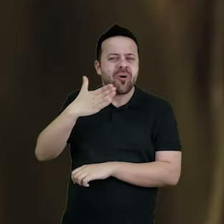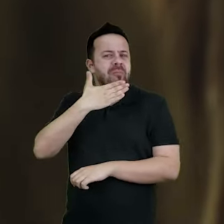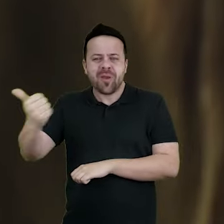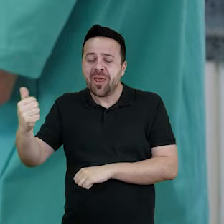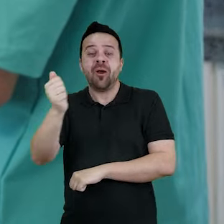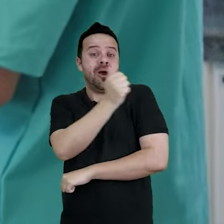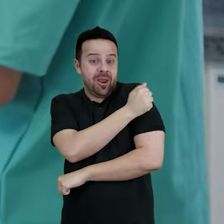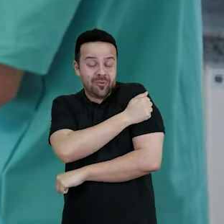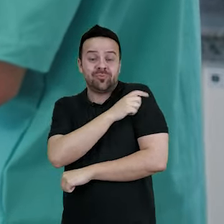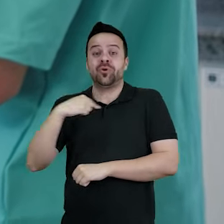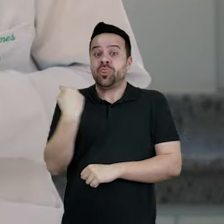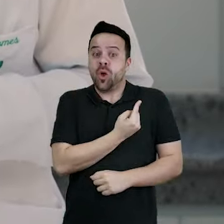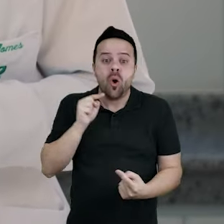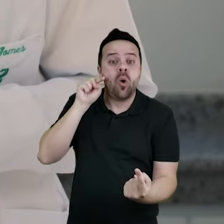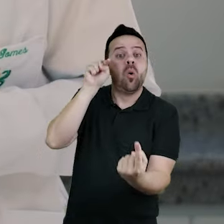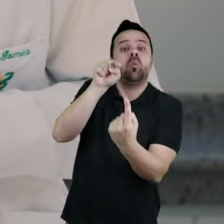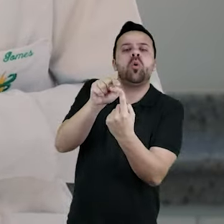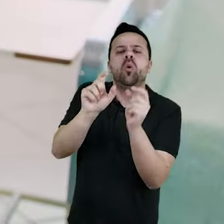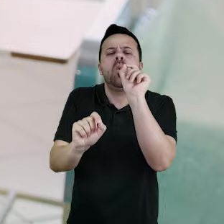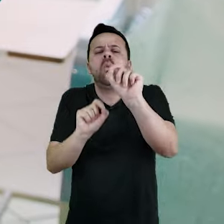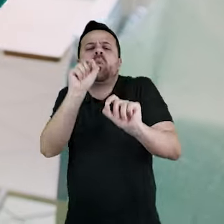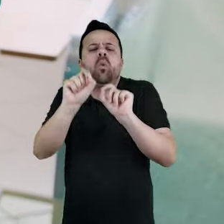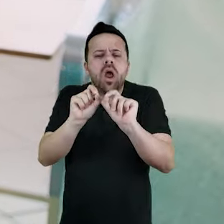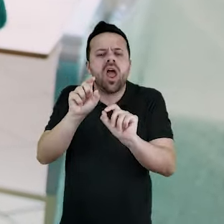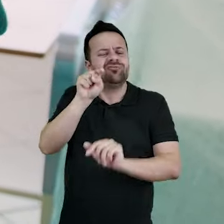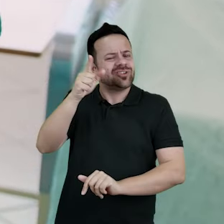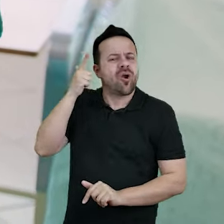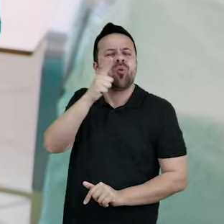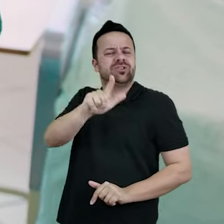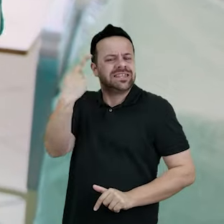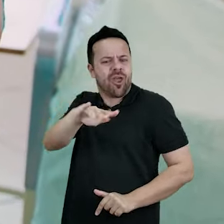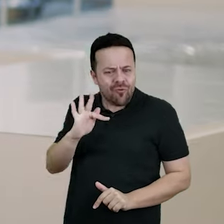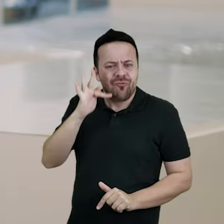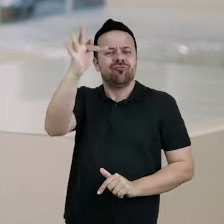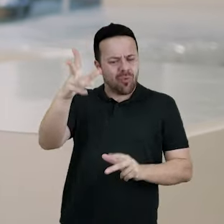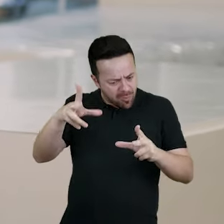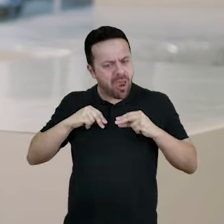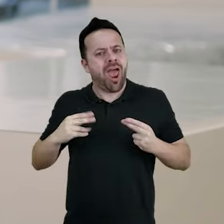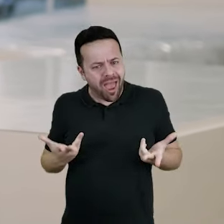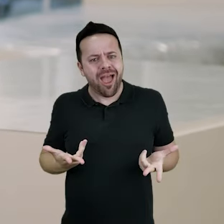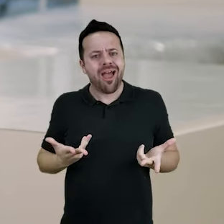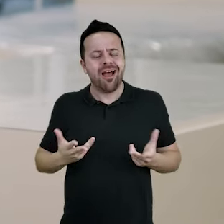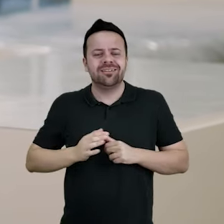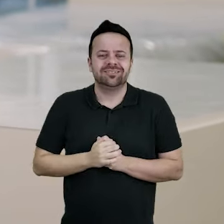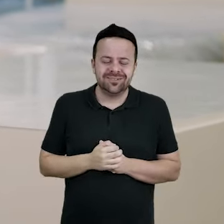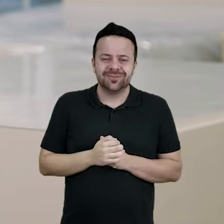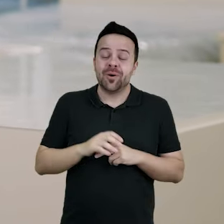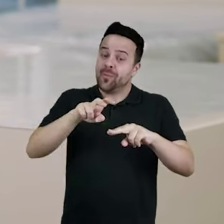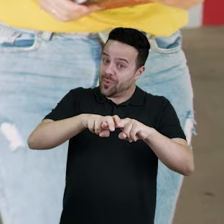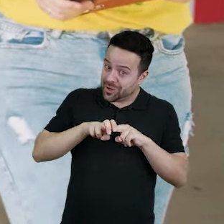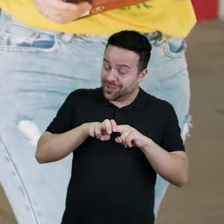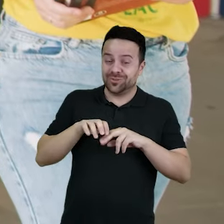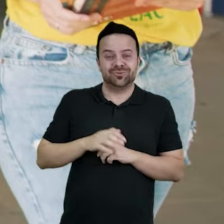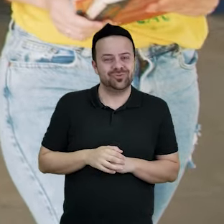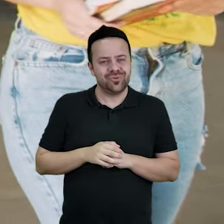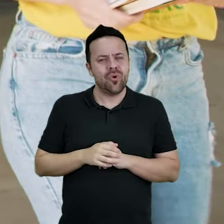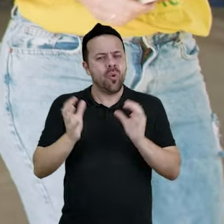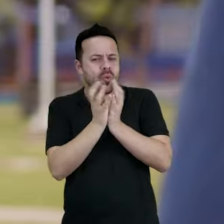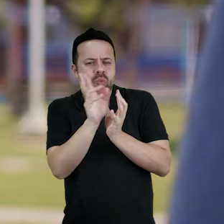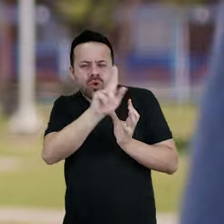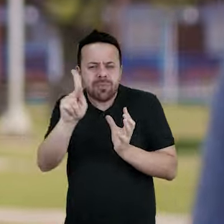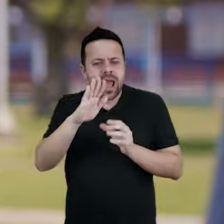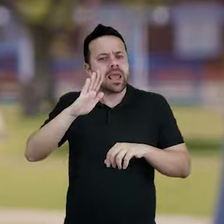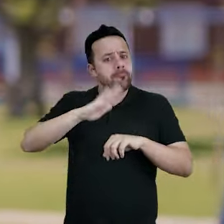melhores professores, os melhores estudantes. A conquista do futuro que você merece é a nossa meta. E por isso,